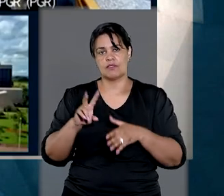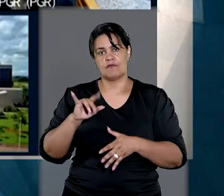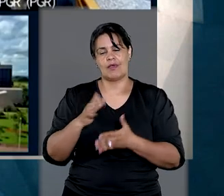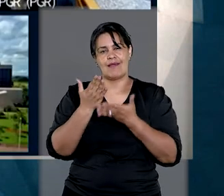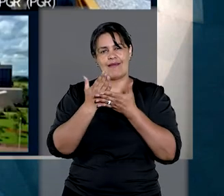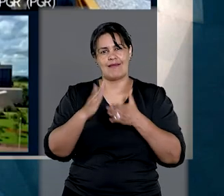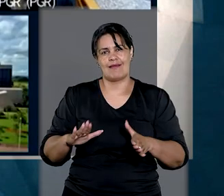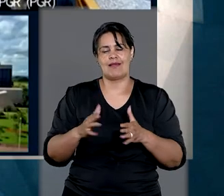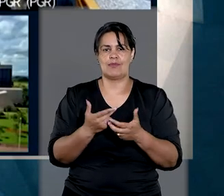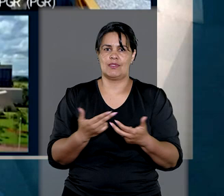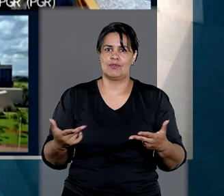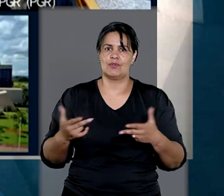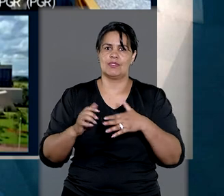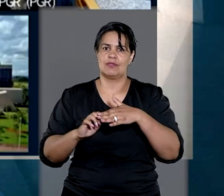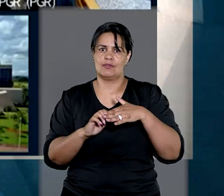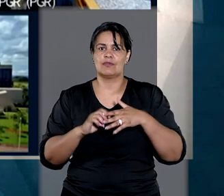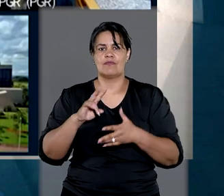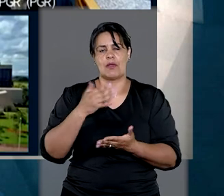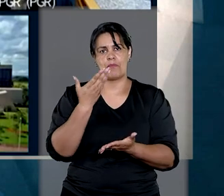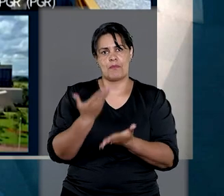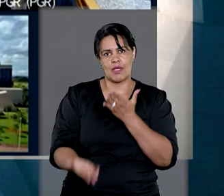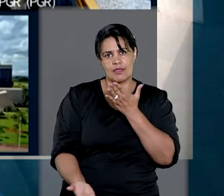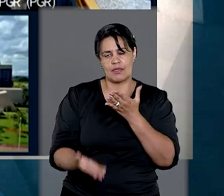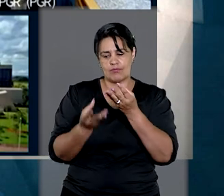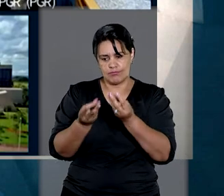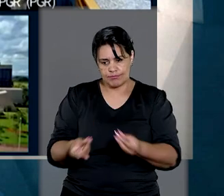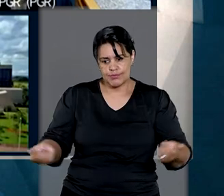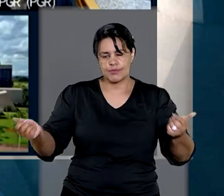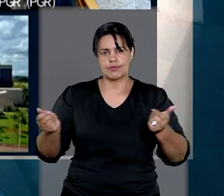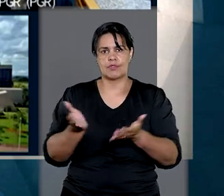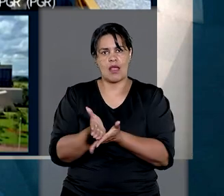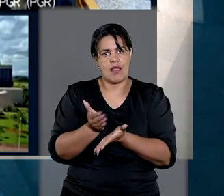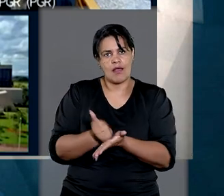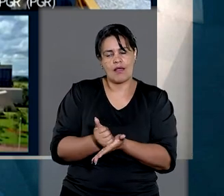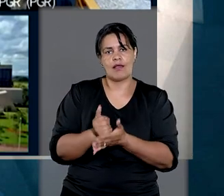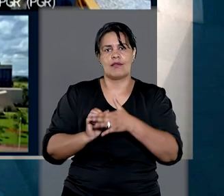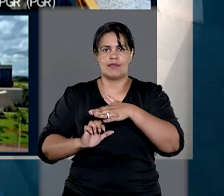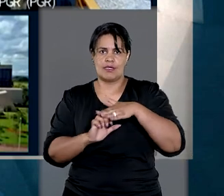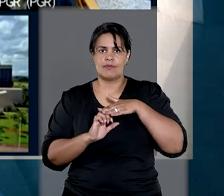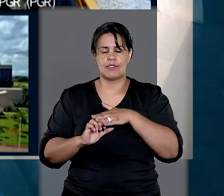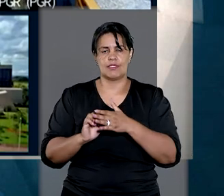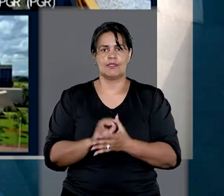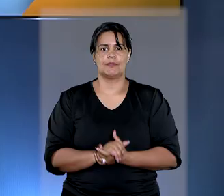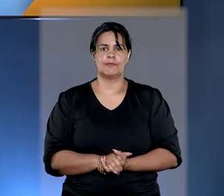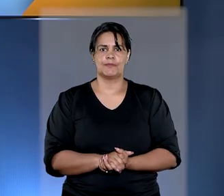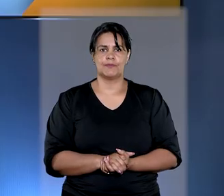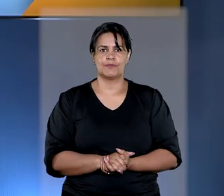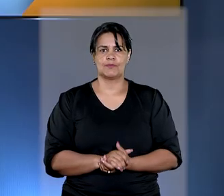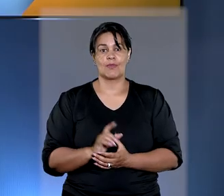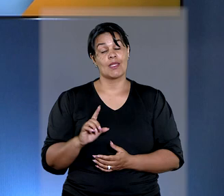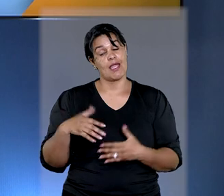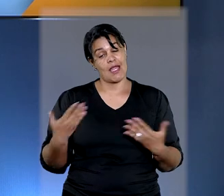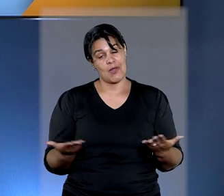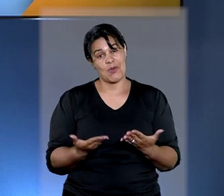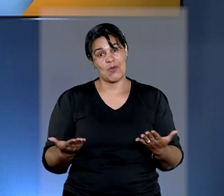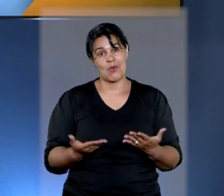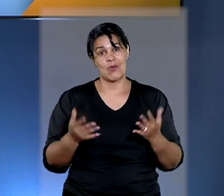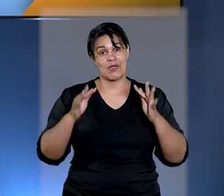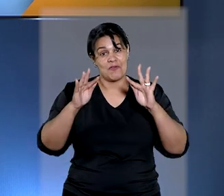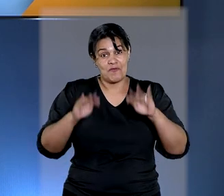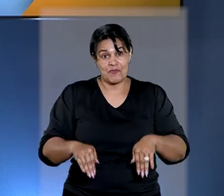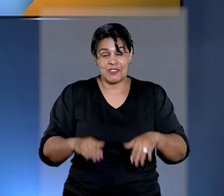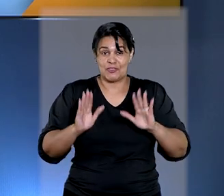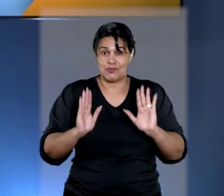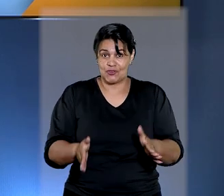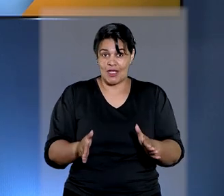societades, cuja perda conduz à sua dissolução parcial ou integral. O nosso programa está